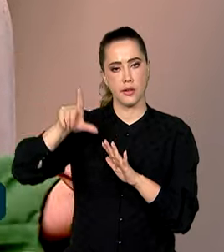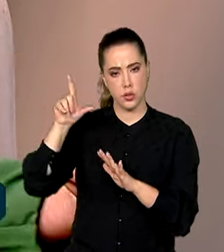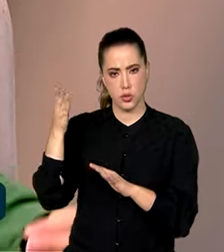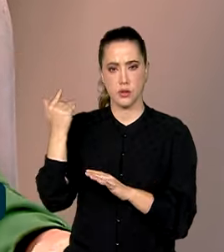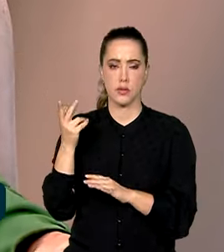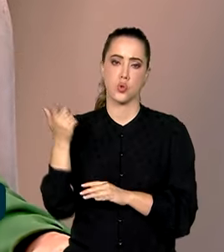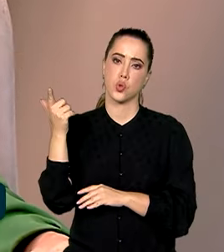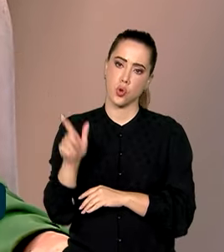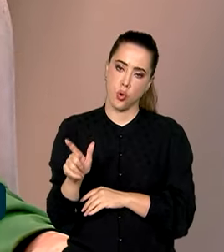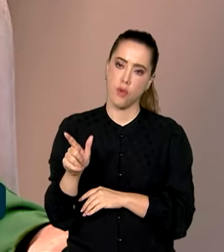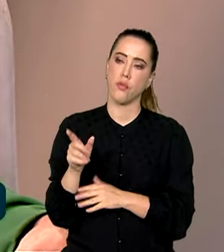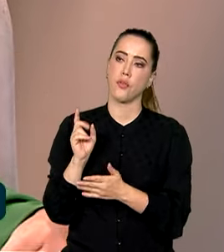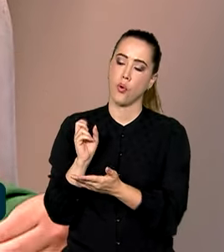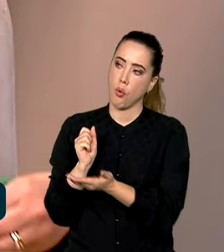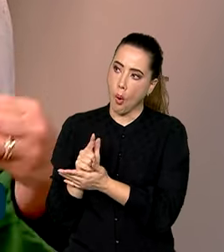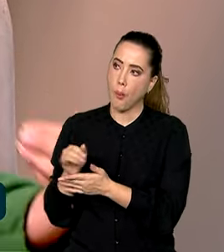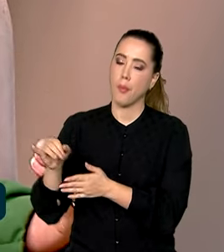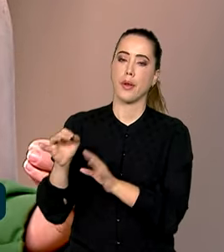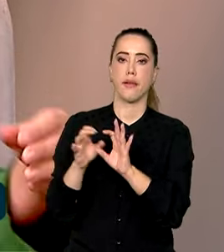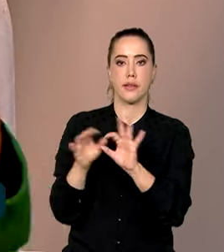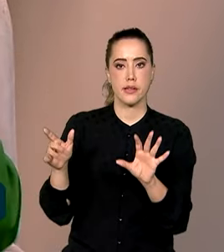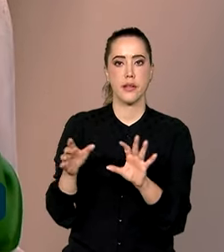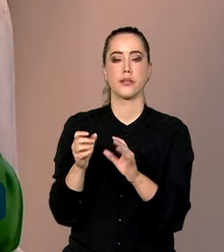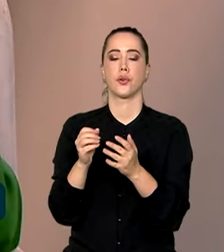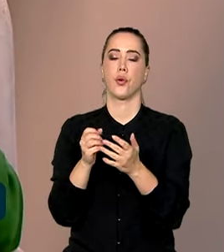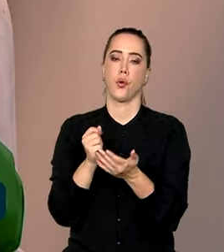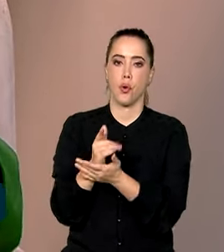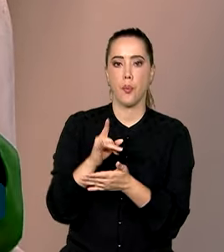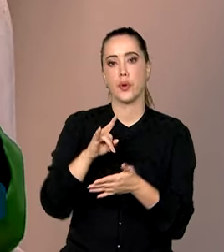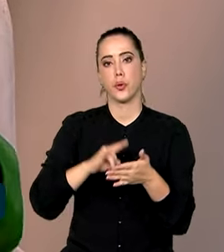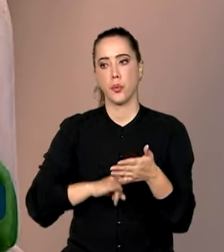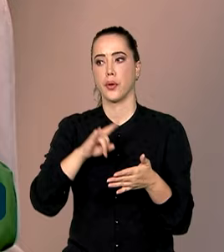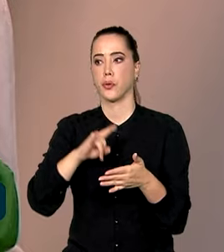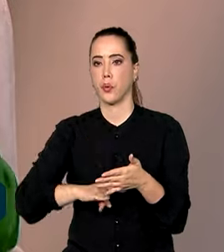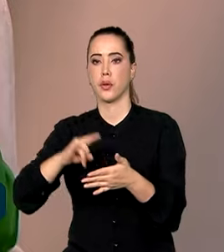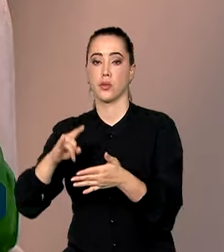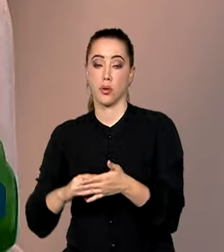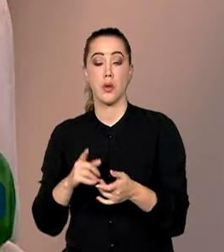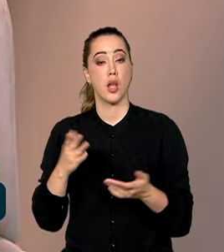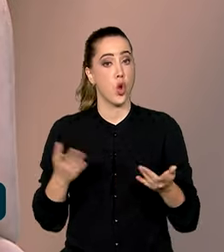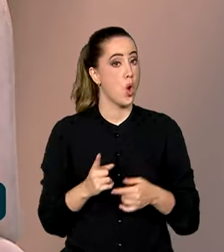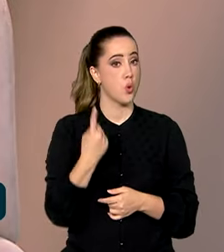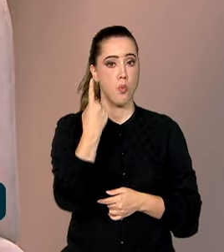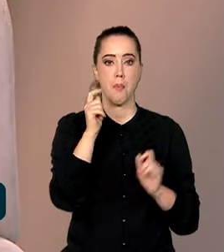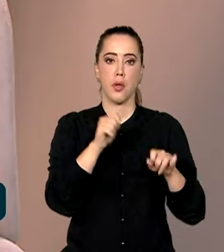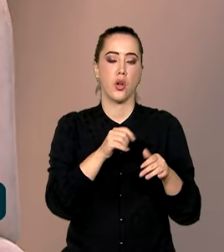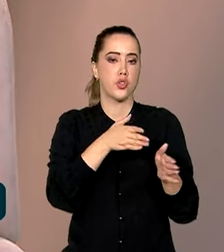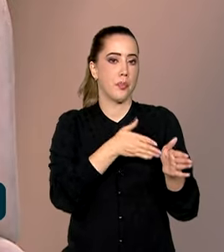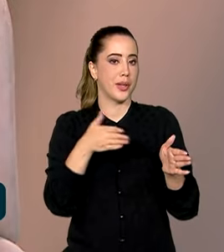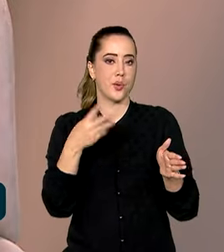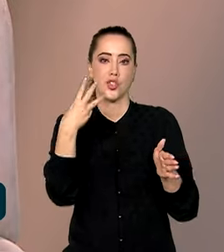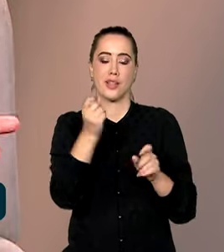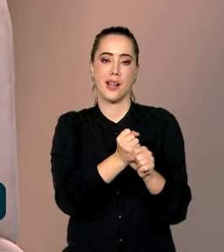de novo, cada operação é uma licença. Agora, uma única licença pode ter uma validade de três anos. E durante três anos, todas as operações